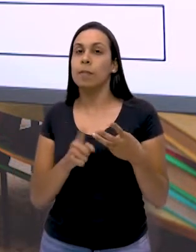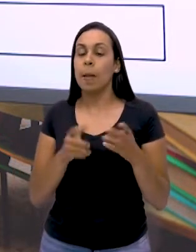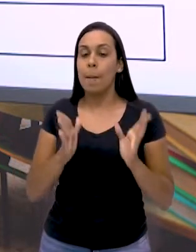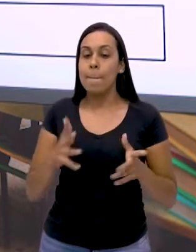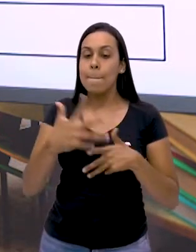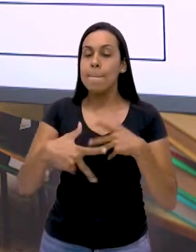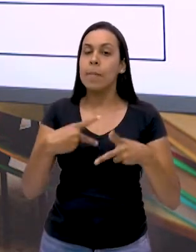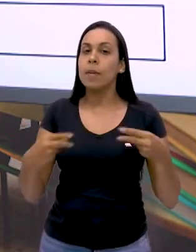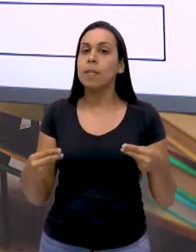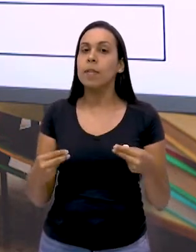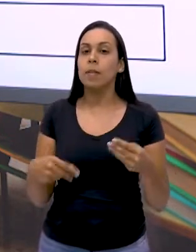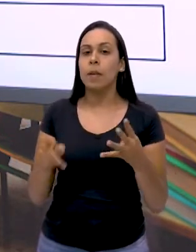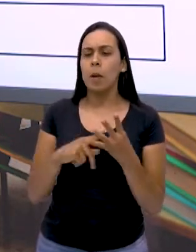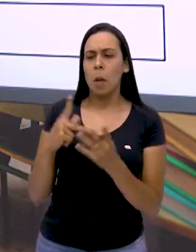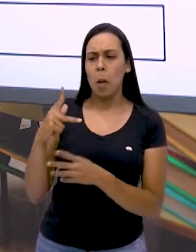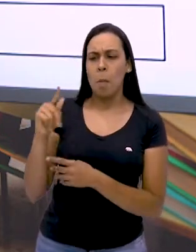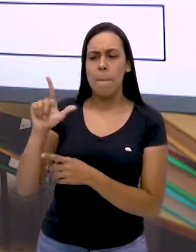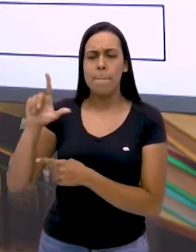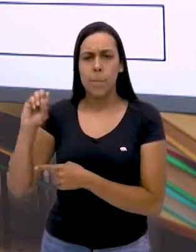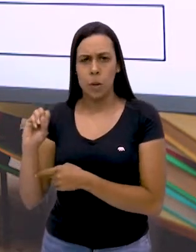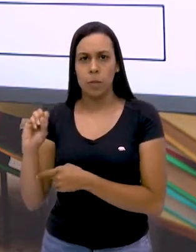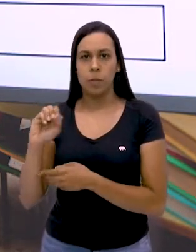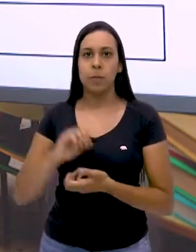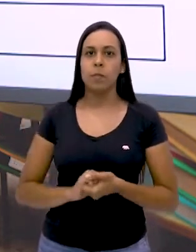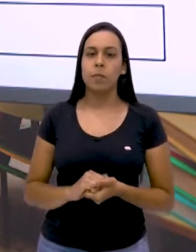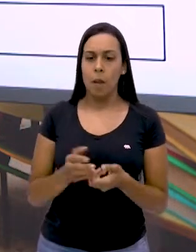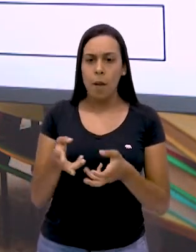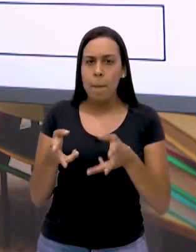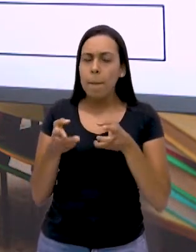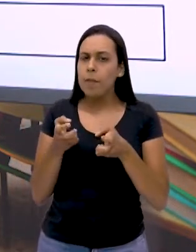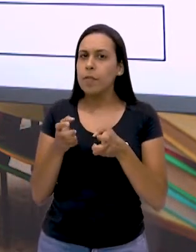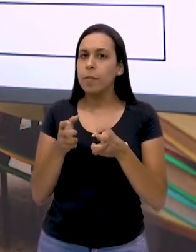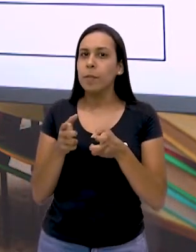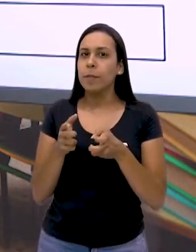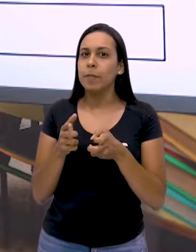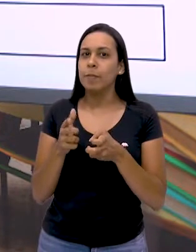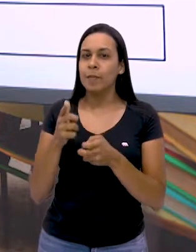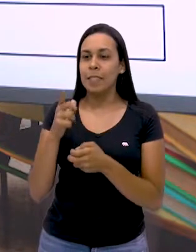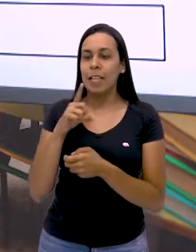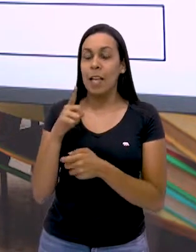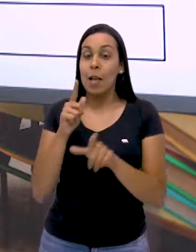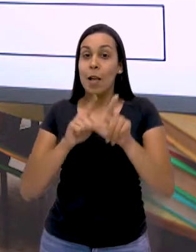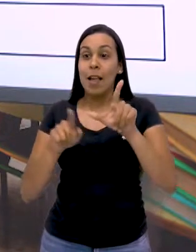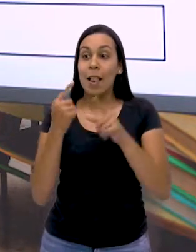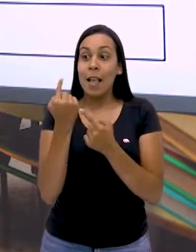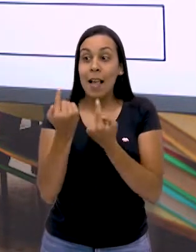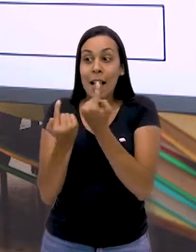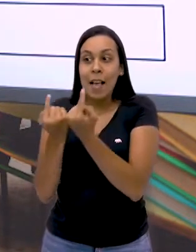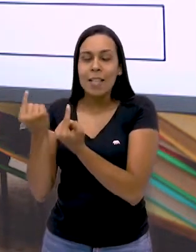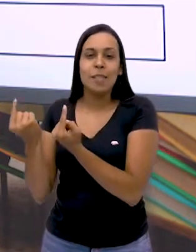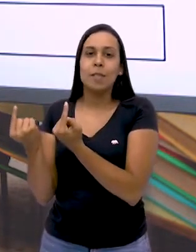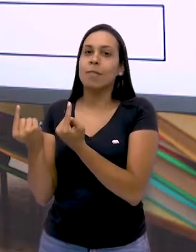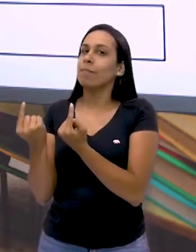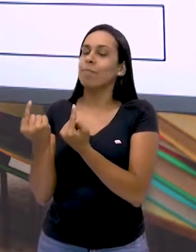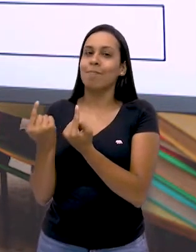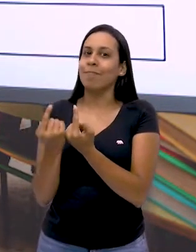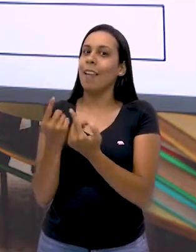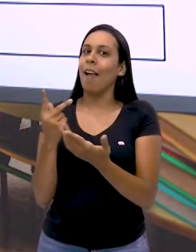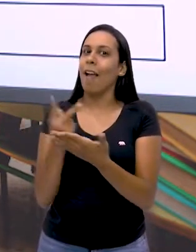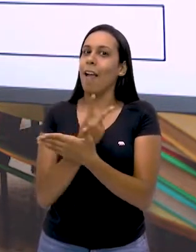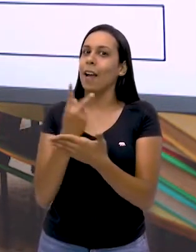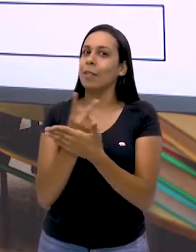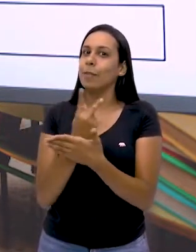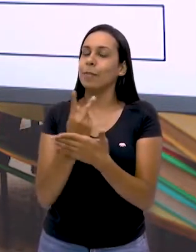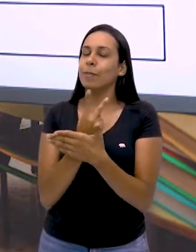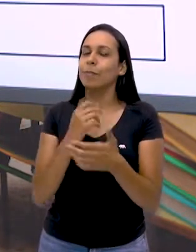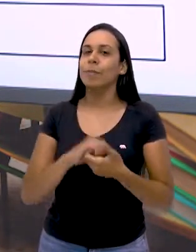presente, plô. Você percebeu que há uma letrinha em um lugar que não deveria